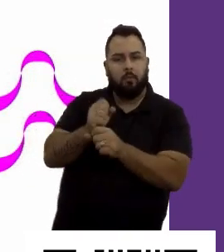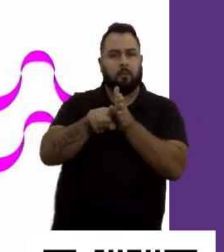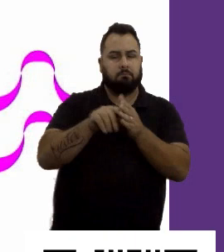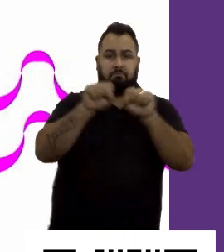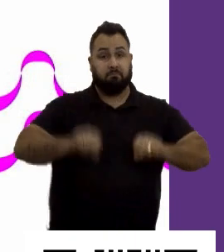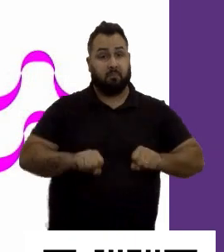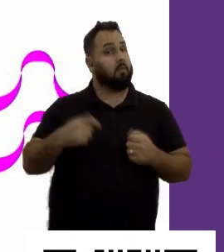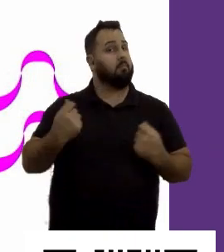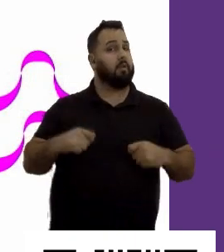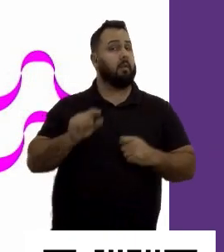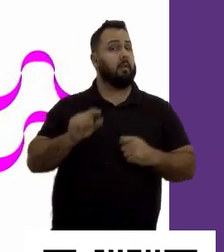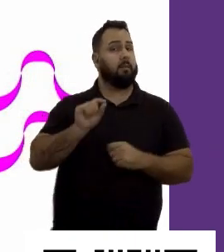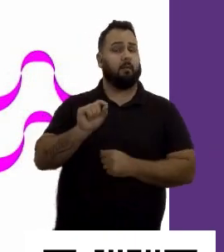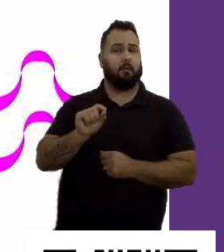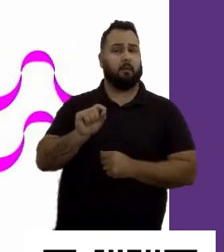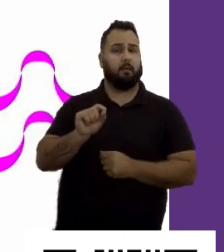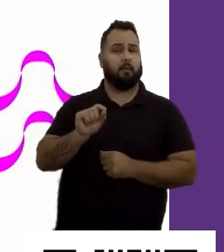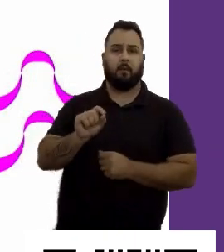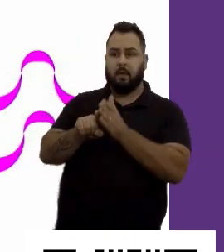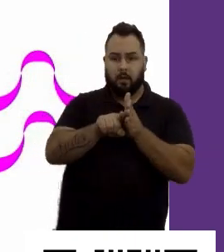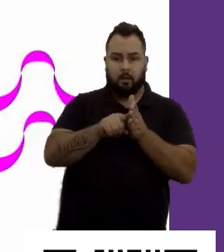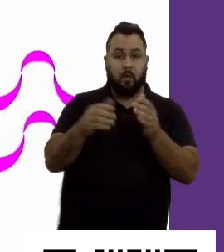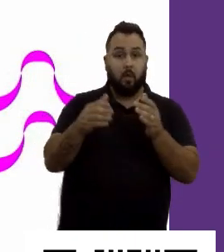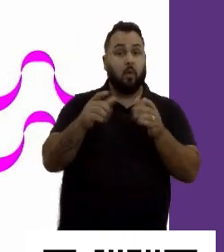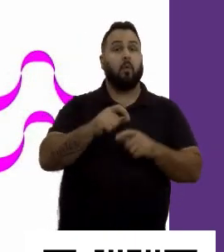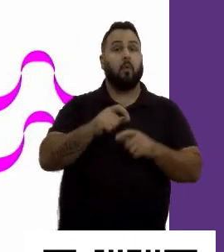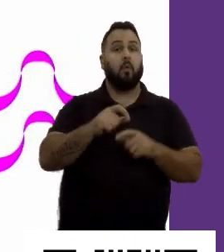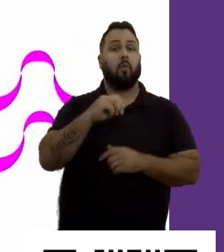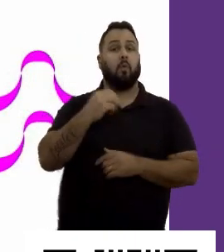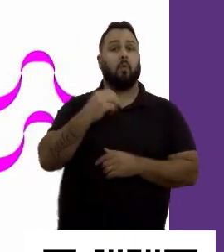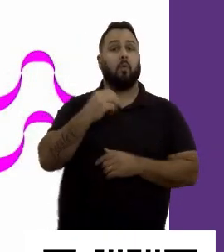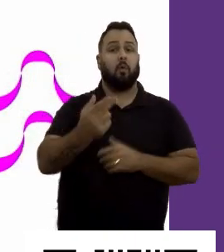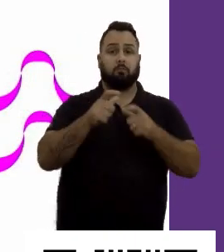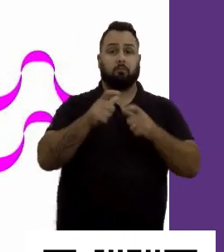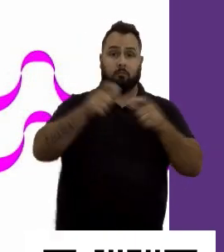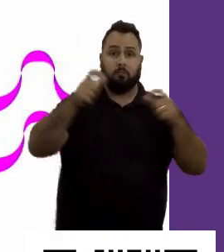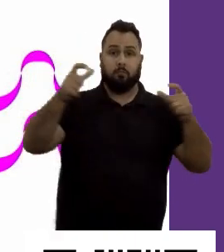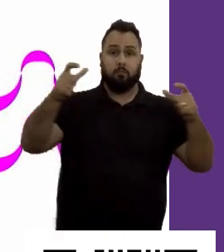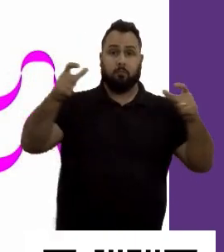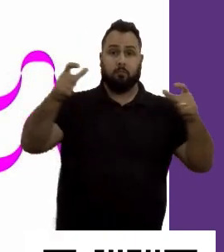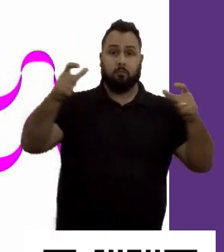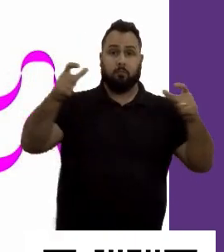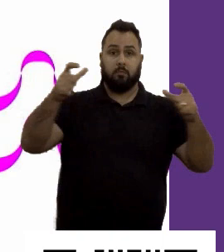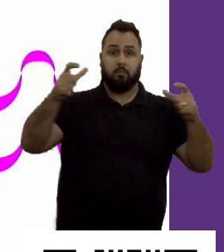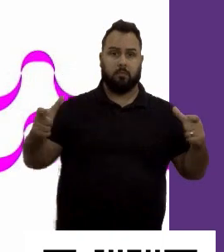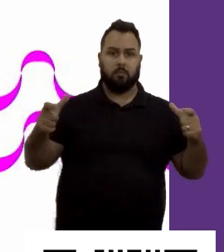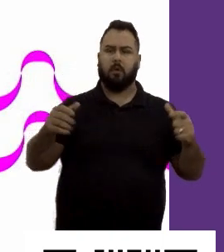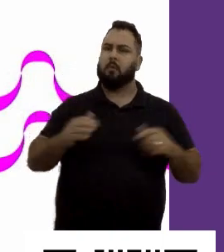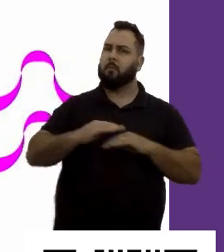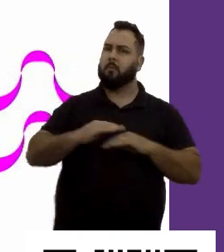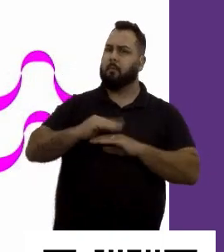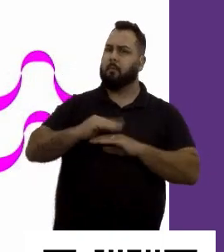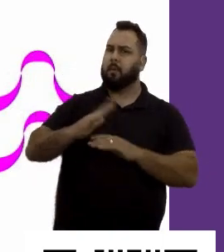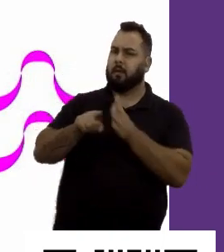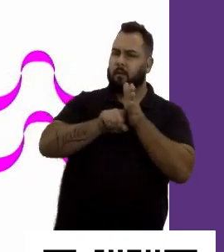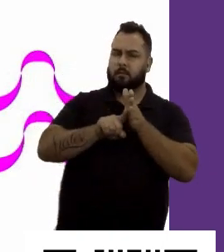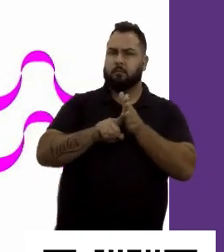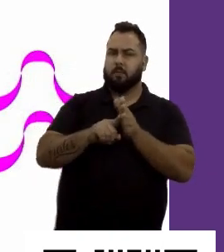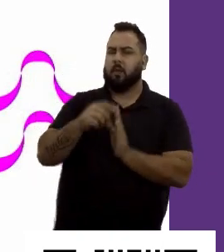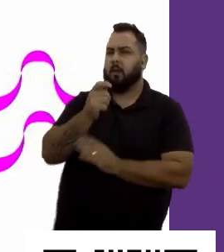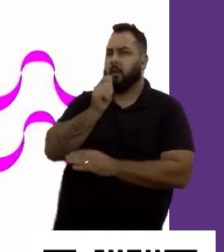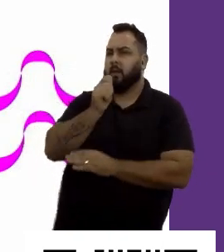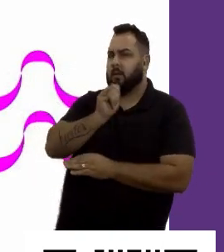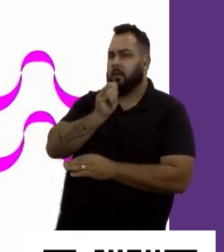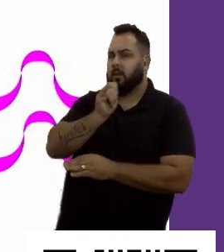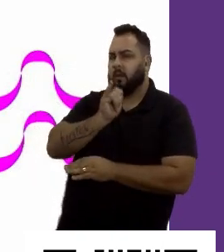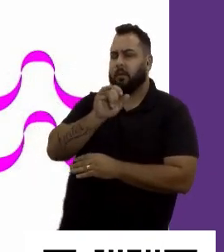analítico ou mais expansivo? Mais analítico. Então, alguns exemplos simples que mostram para a gente o